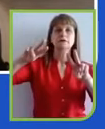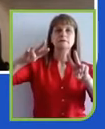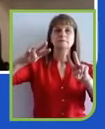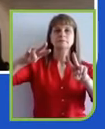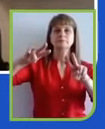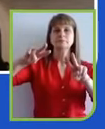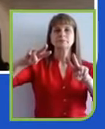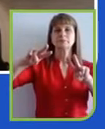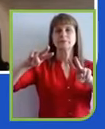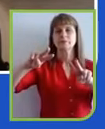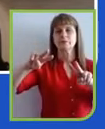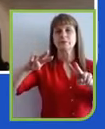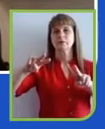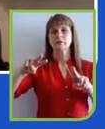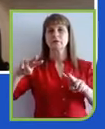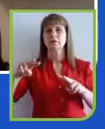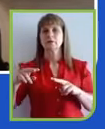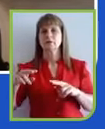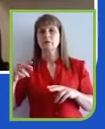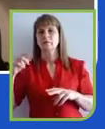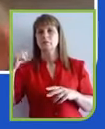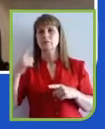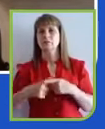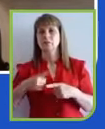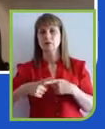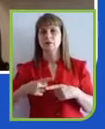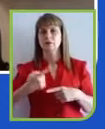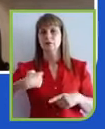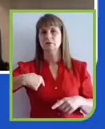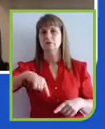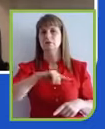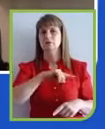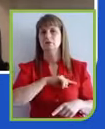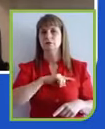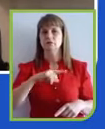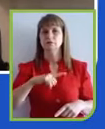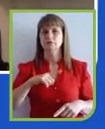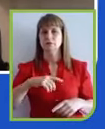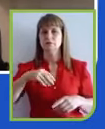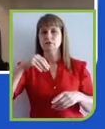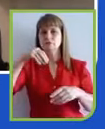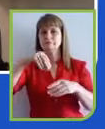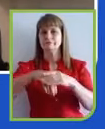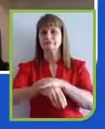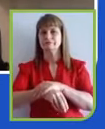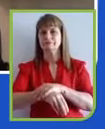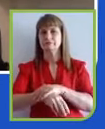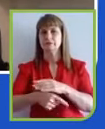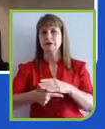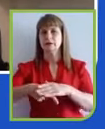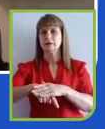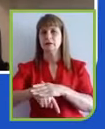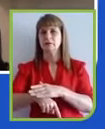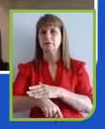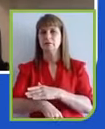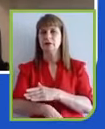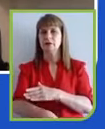os desafios. Até porque nós estamos imersos, geralmente nós, executivos, estamos imersos